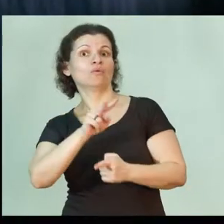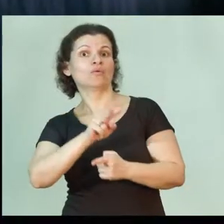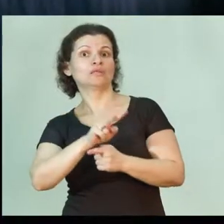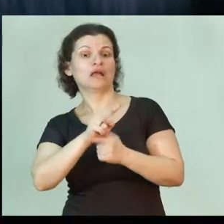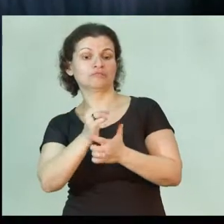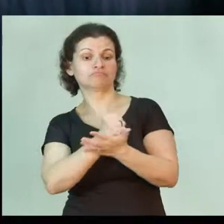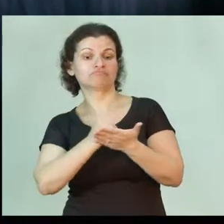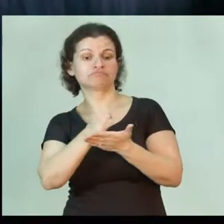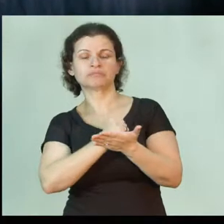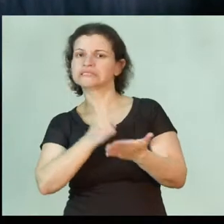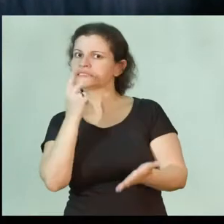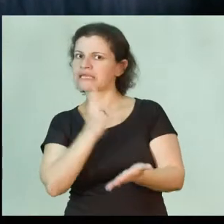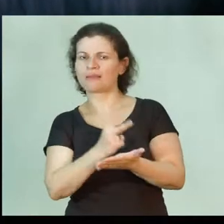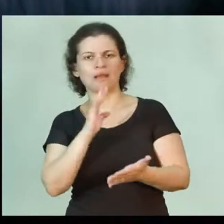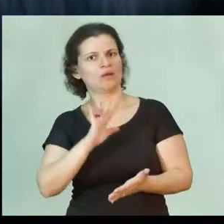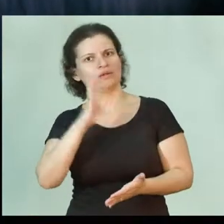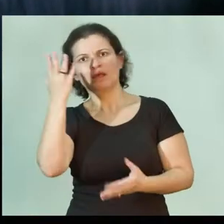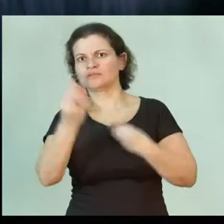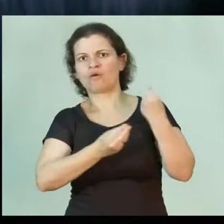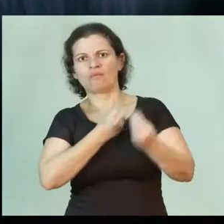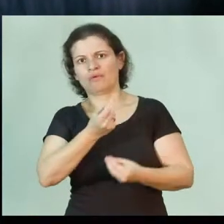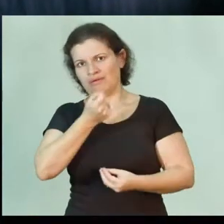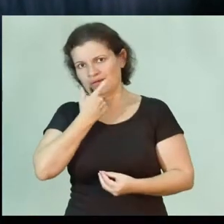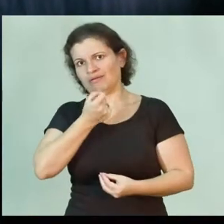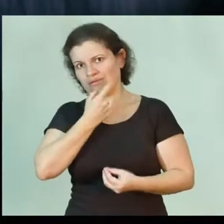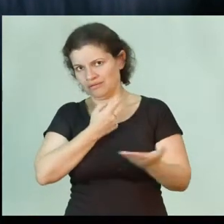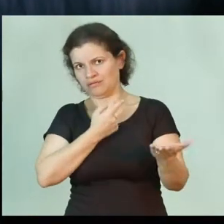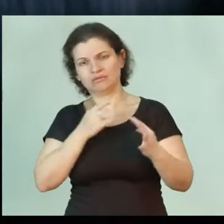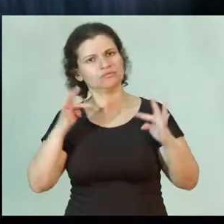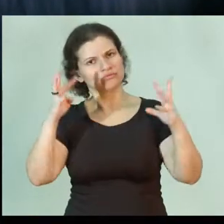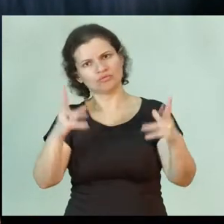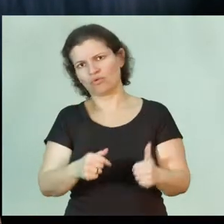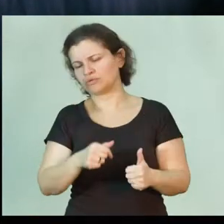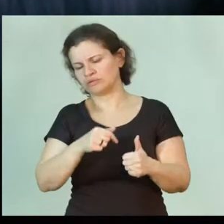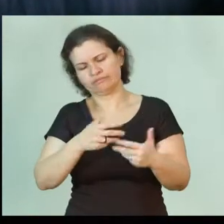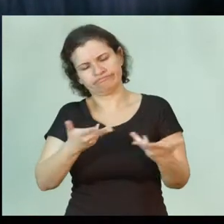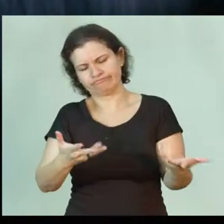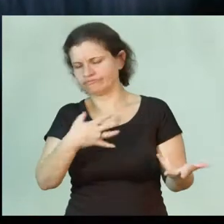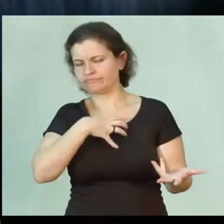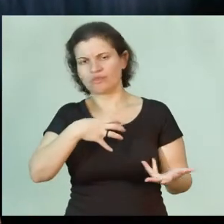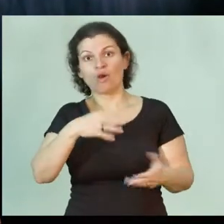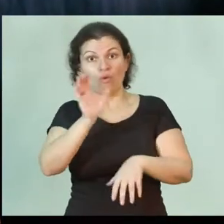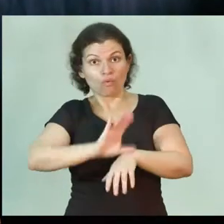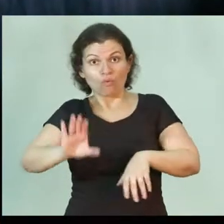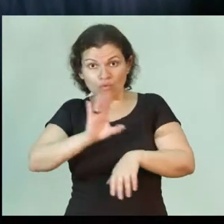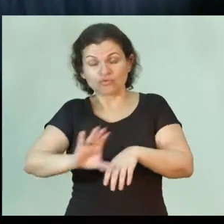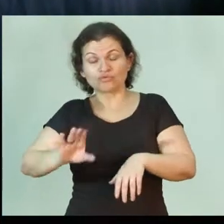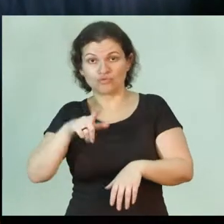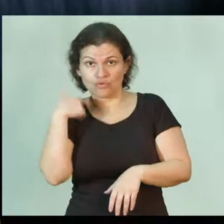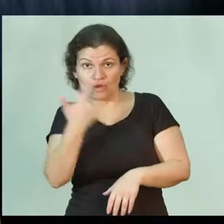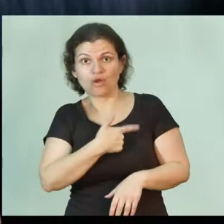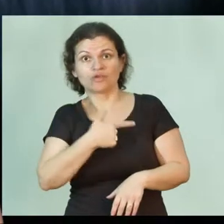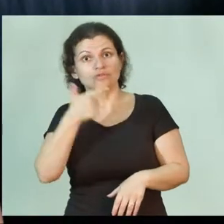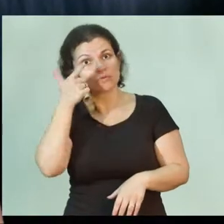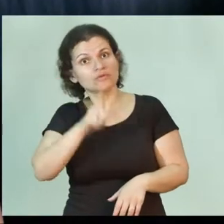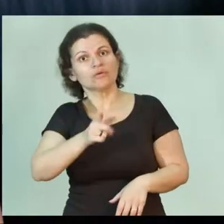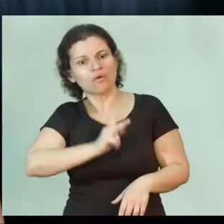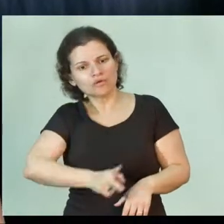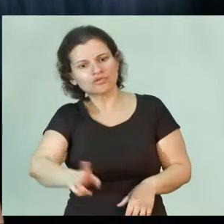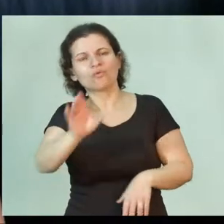o cuidado farmacêutico, ele sempre acontece através do medicamento, em todas as suas interfaces. Então, o nosso curso, ele vai